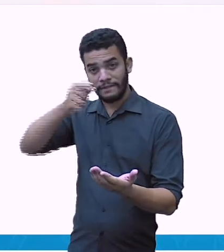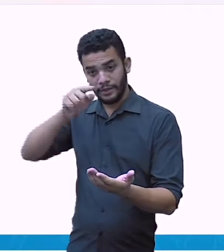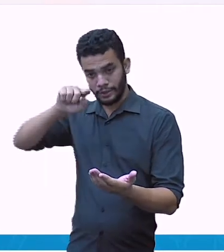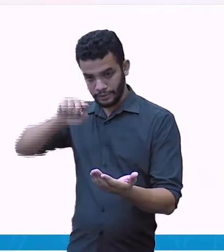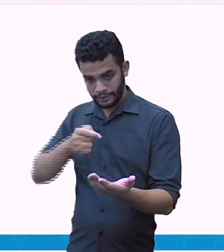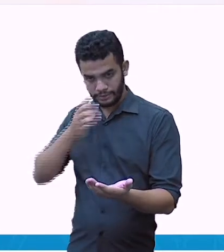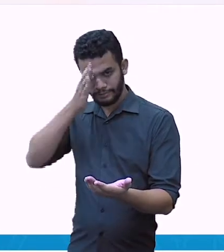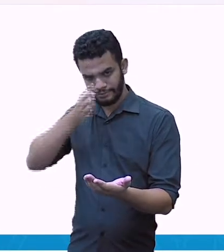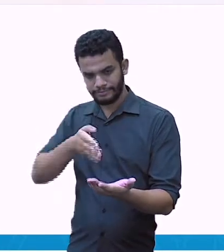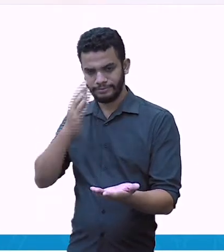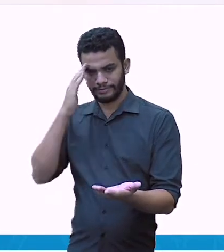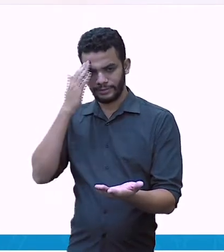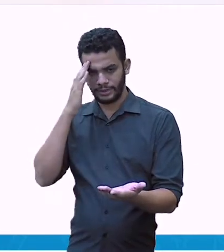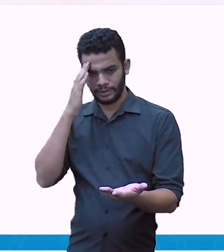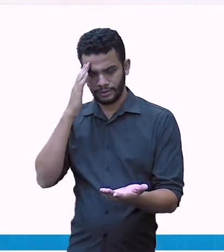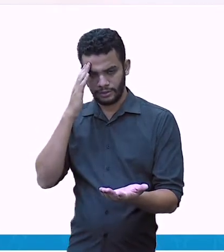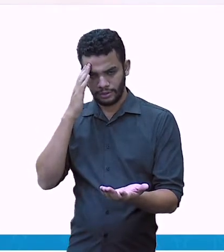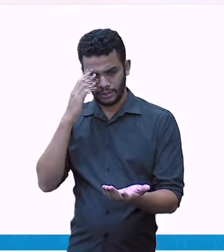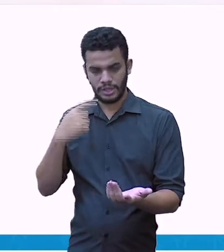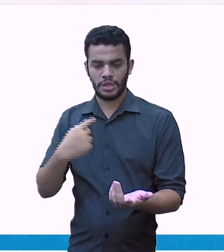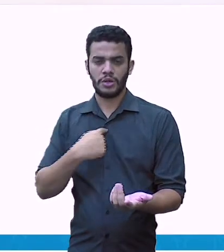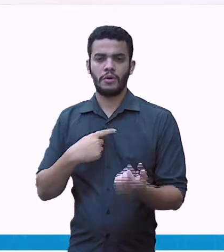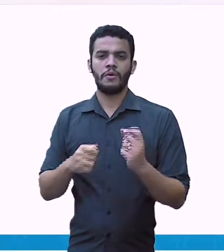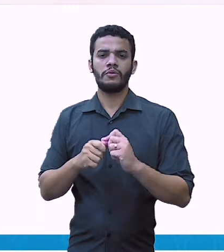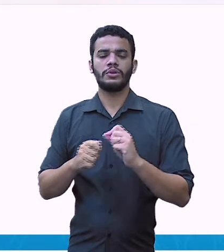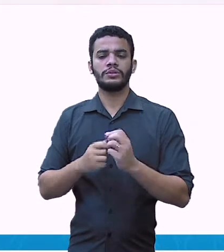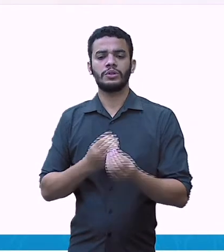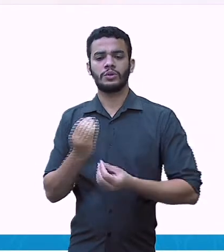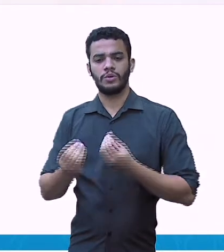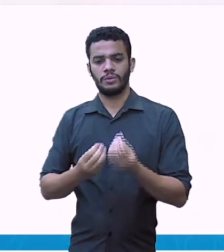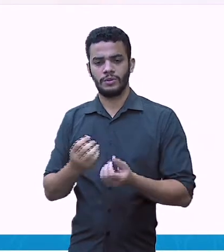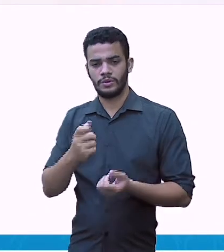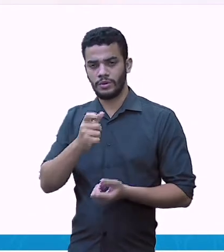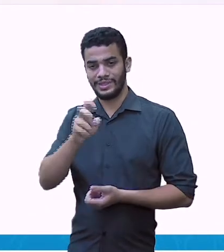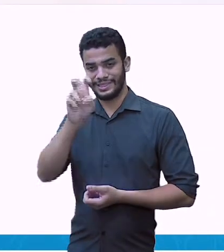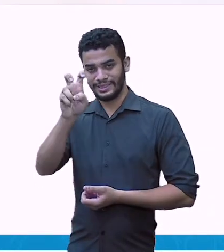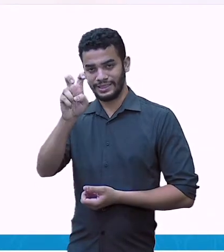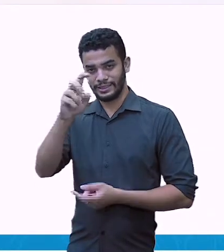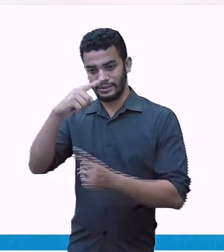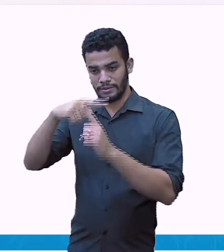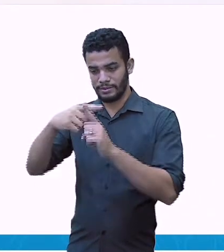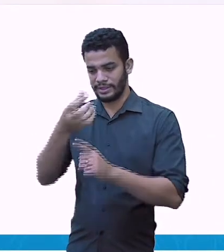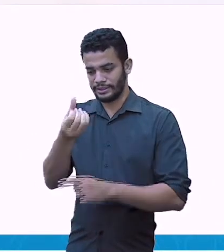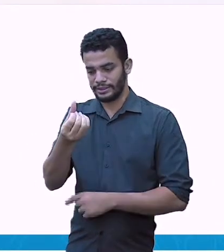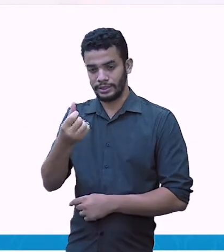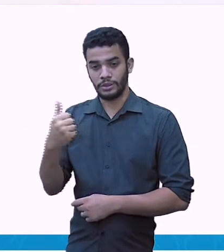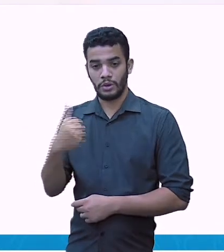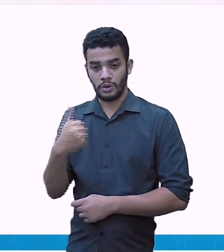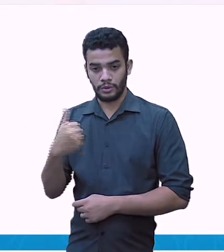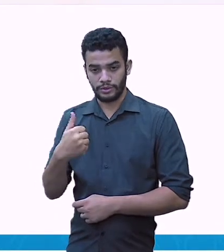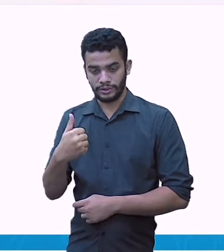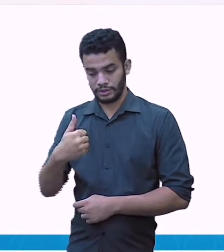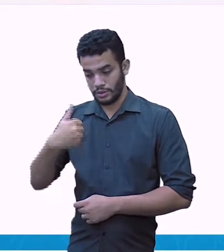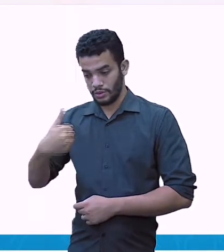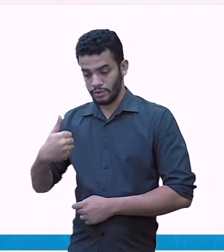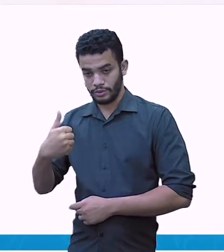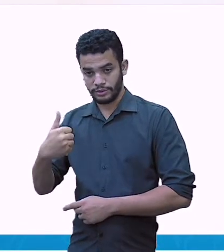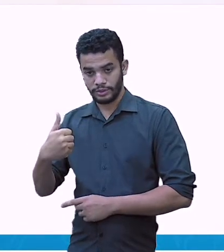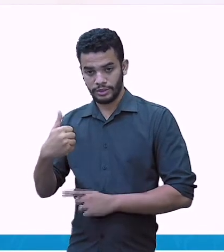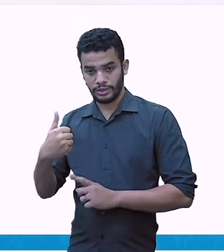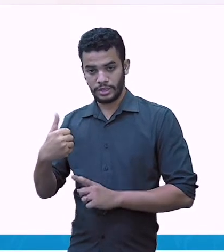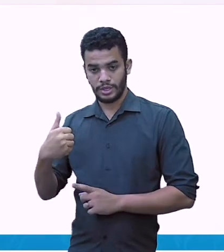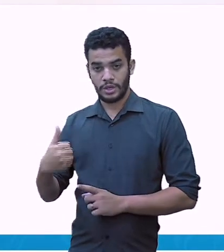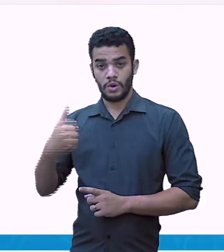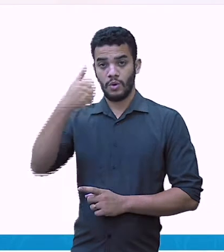o resultado, mas eu vou mostrar para vocês como que resolve. 5 mais 6, 11, vai 1, 7